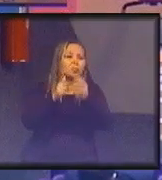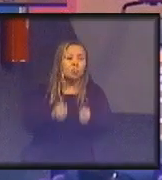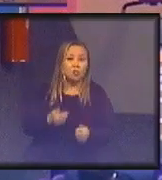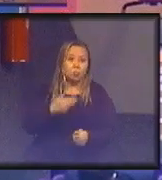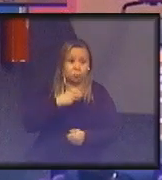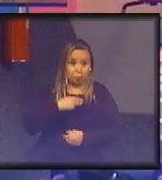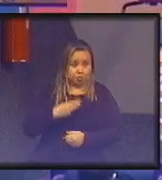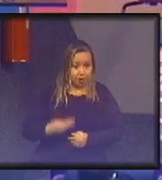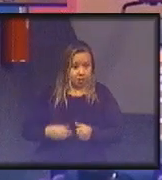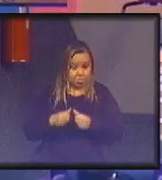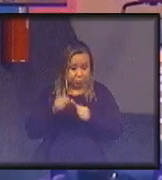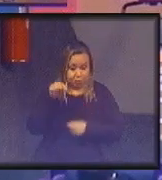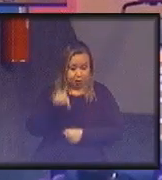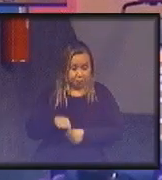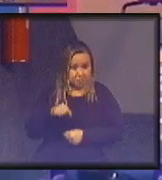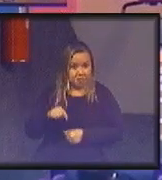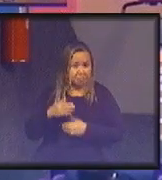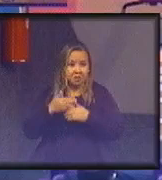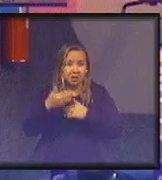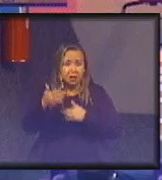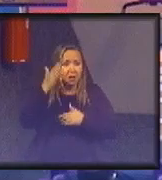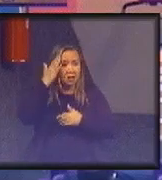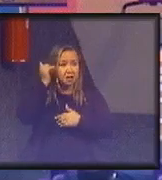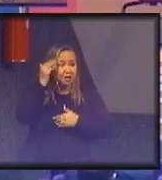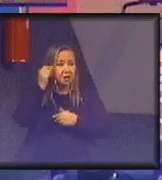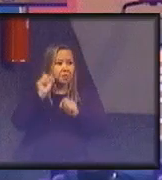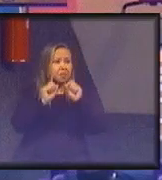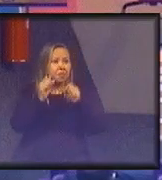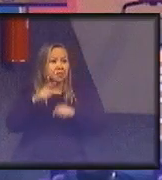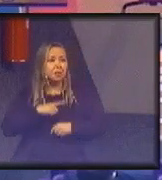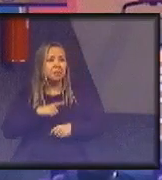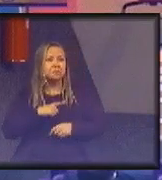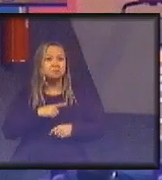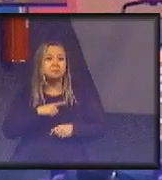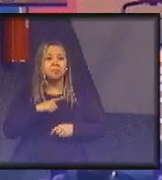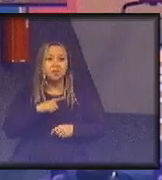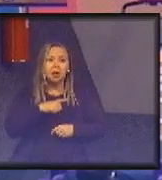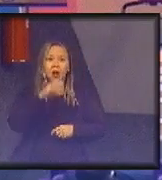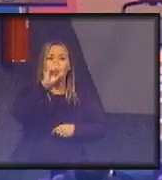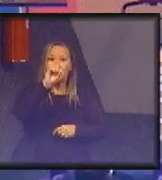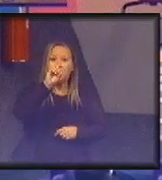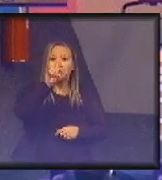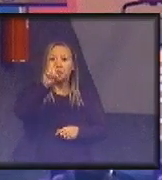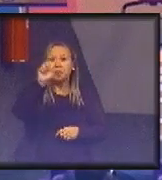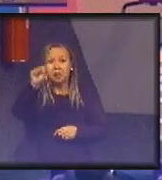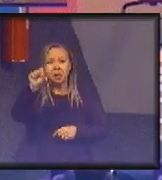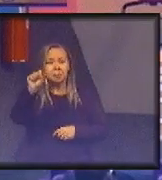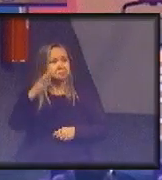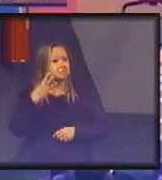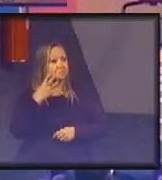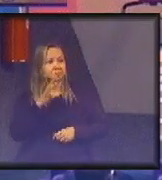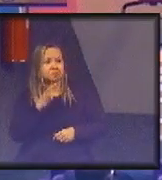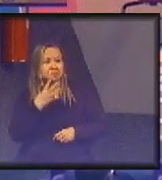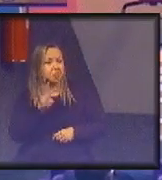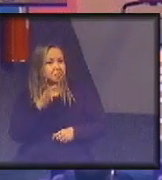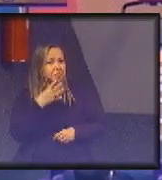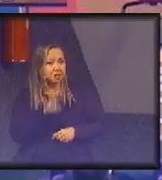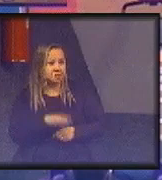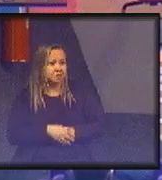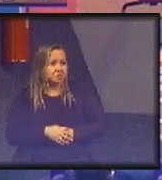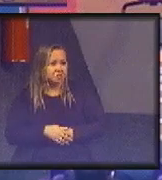estavam aqui passaram a saber que existe uma coisa chamada ODS. Porque nós estamos nessa fase ainda de convencer as pessoas.